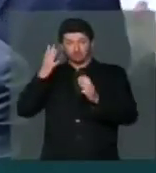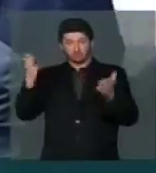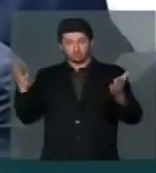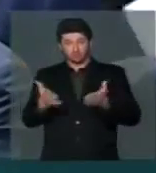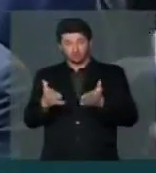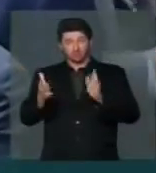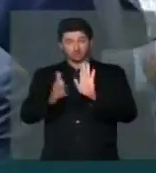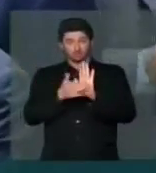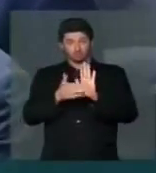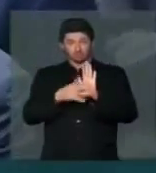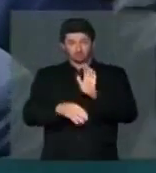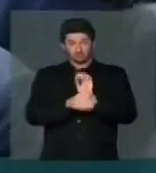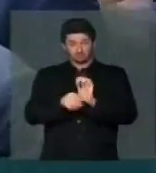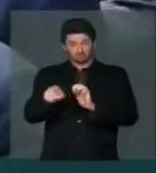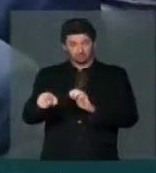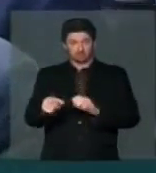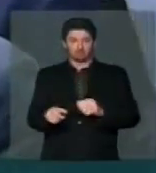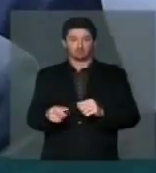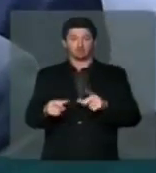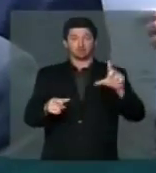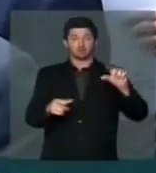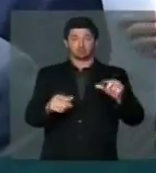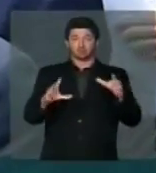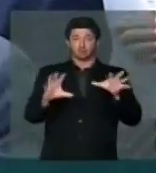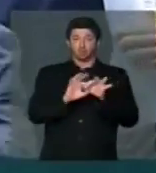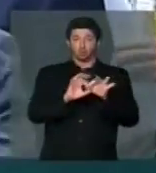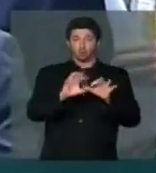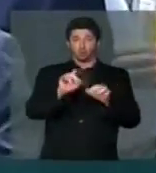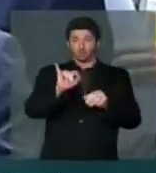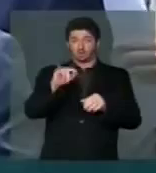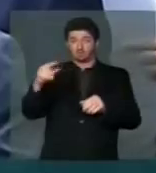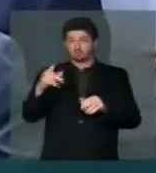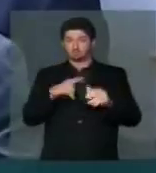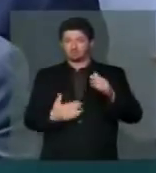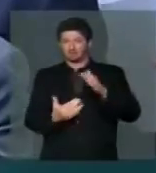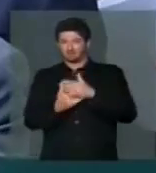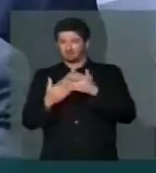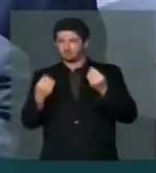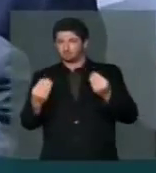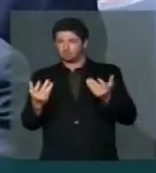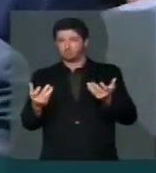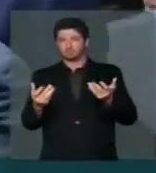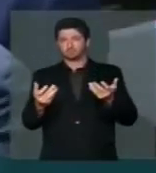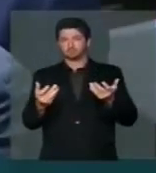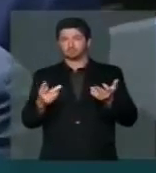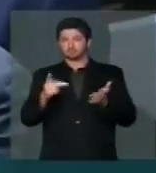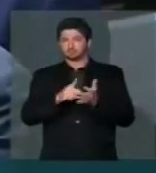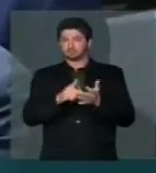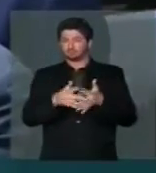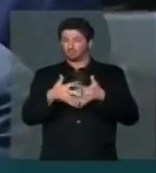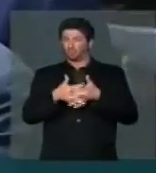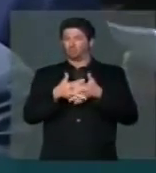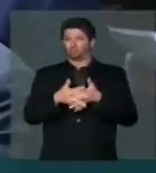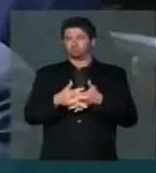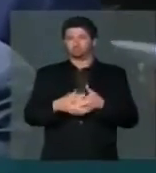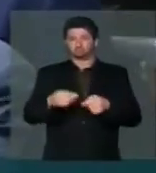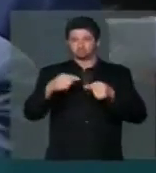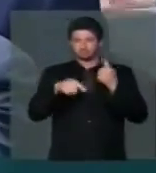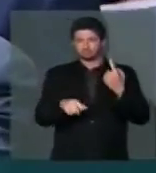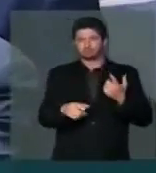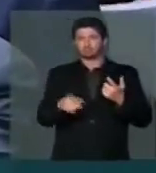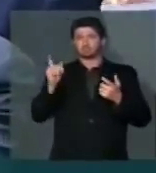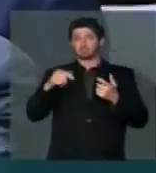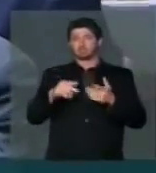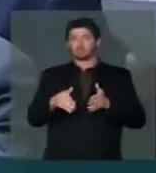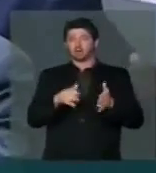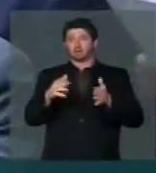como propõe a emenda, diminuindo para a coligação, o que restringe também, é confuso, inadequado, é